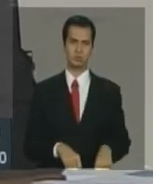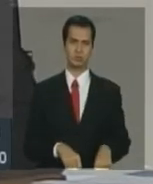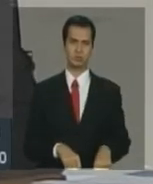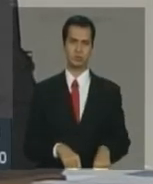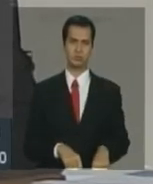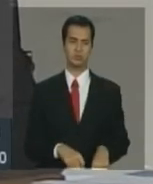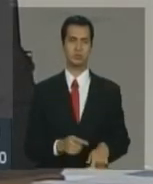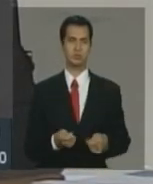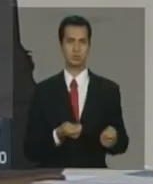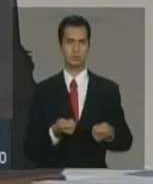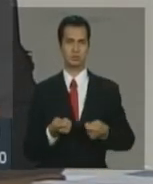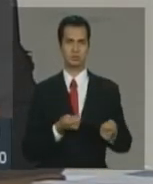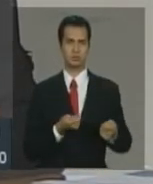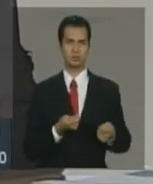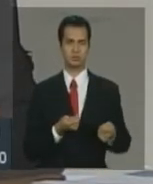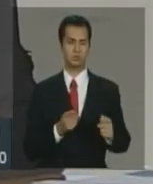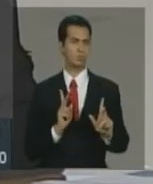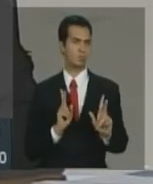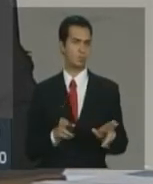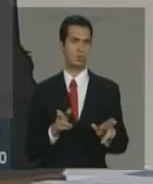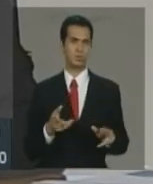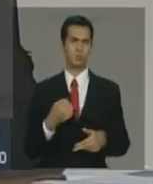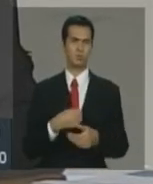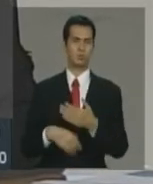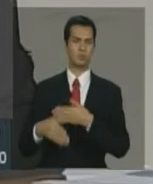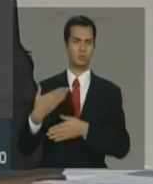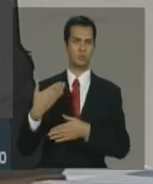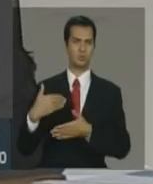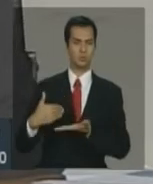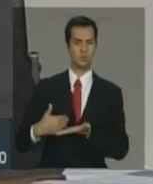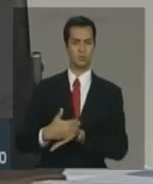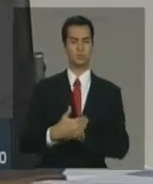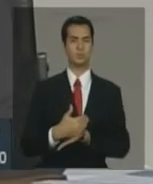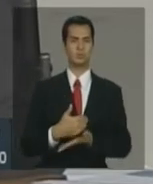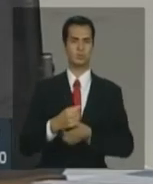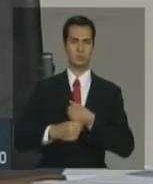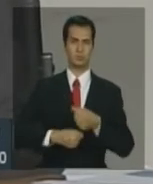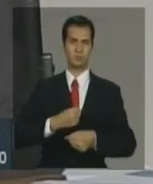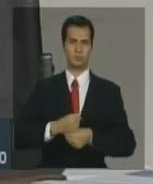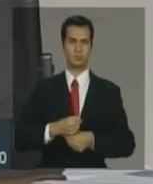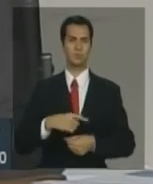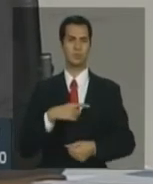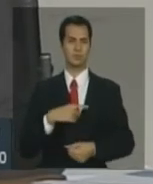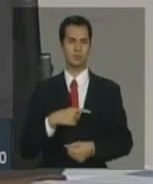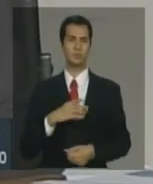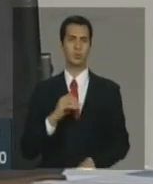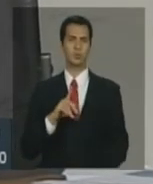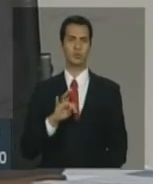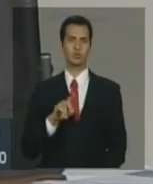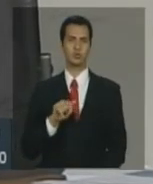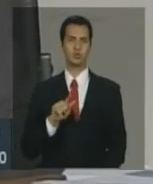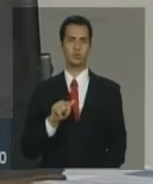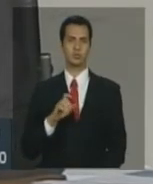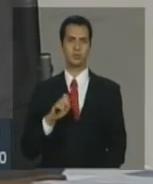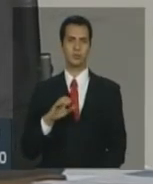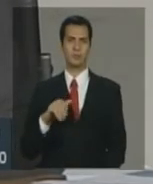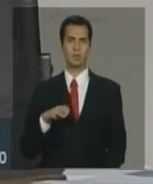contingenciamento, como o fizemos no início desse ano. Então, há um contingenciamento em vigor e esse